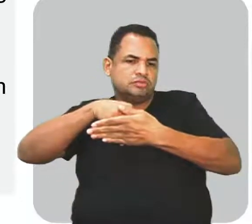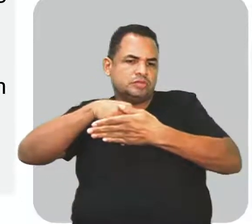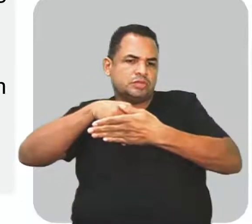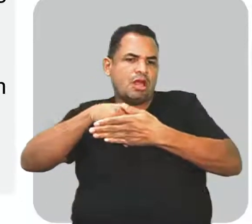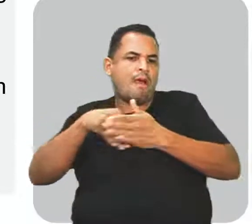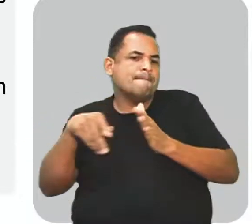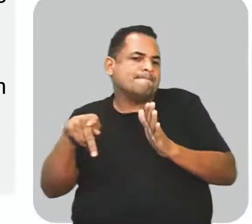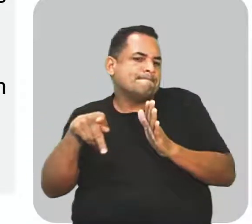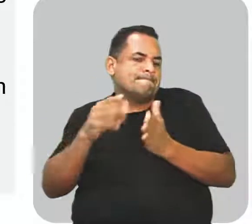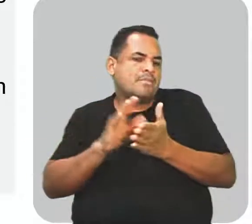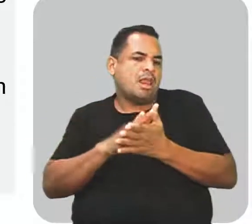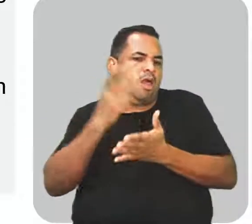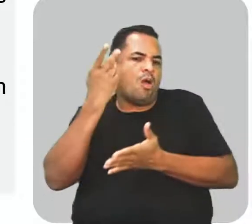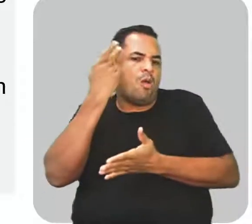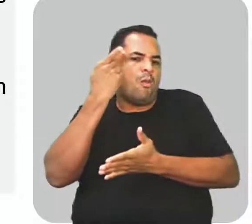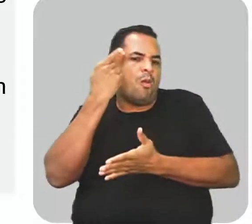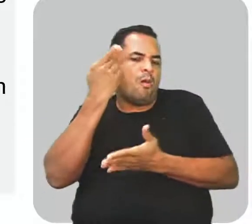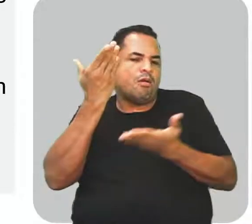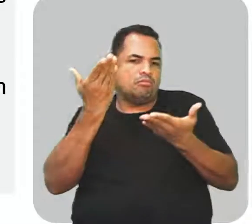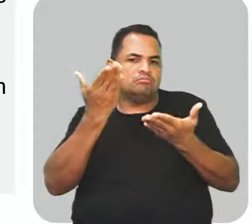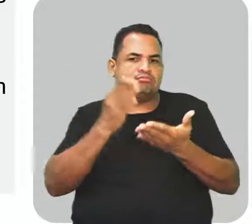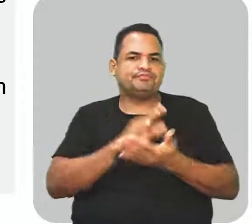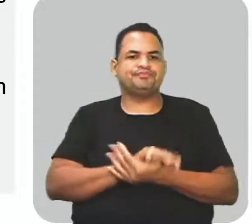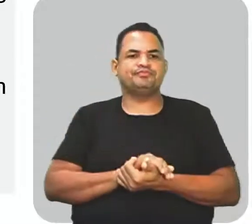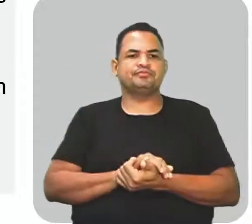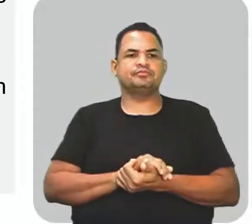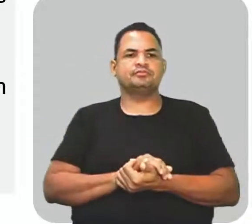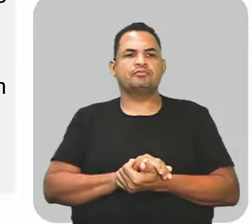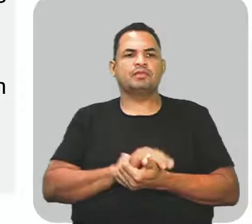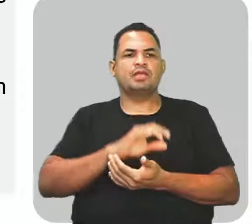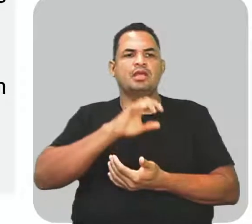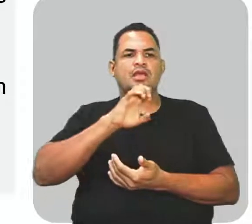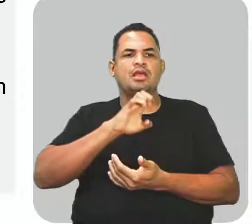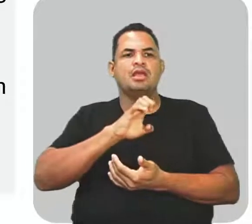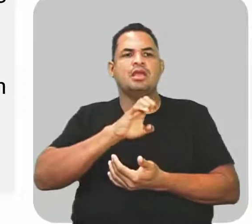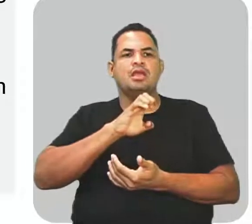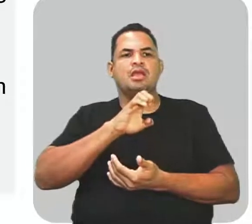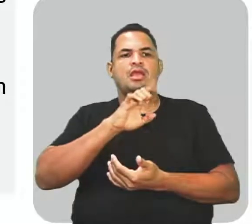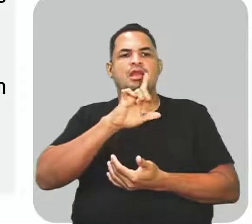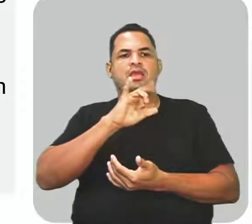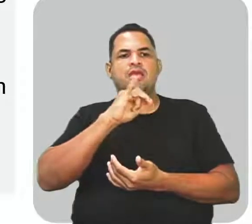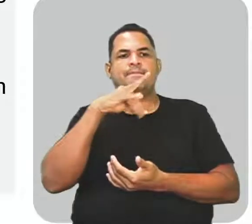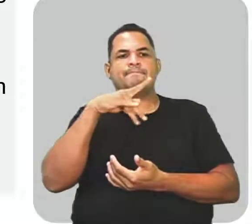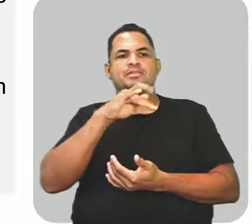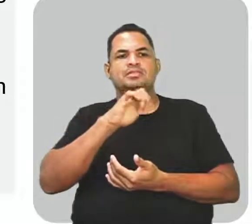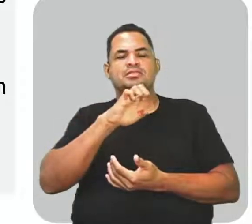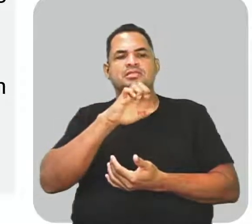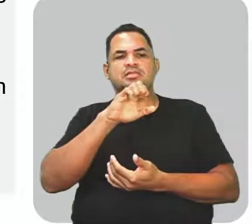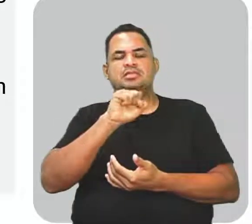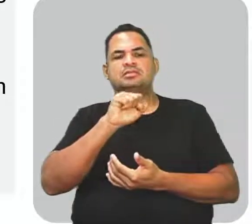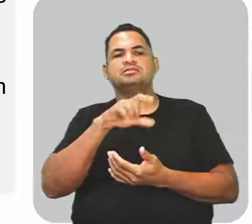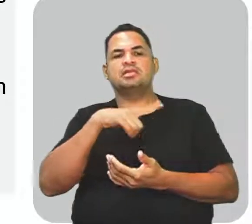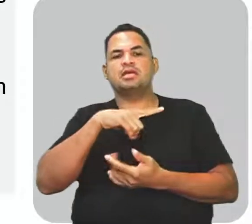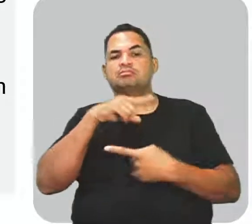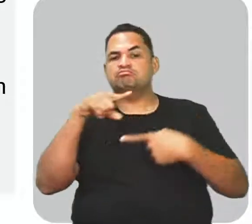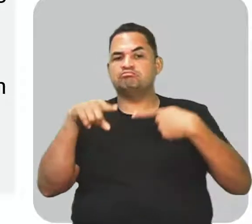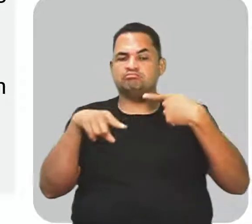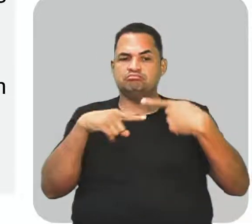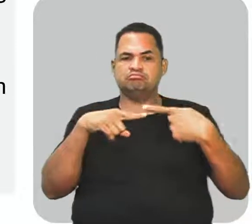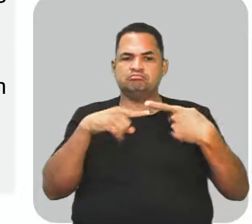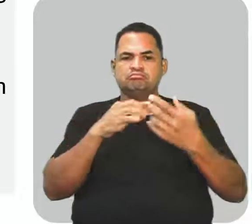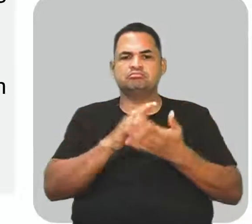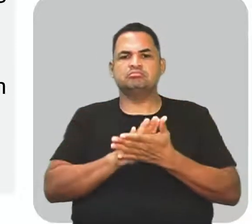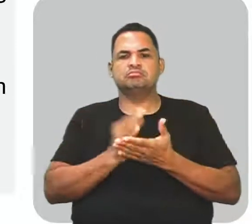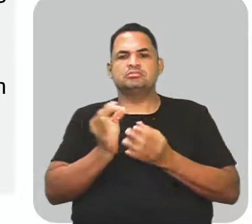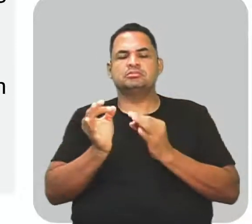proposital. Então a elipse, ela tem aí esse objetivo, que é na